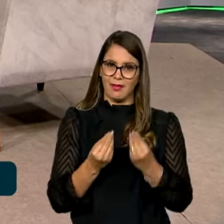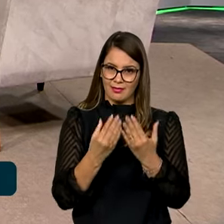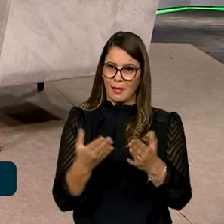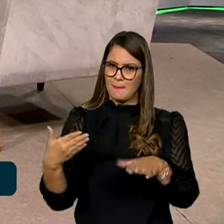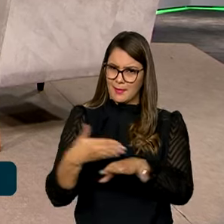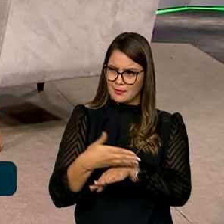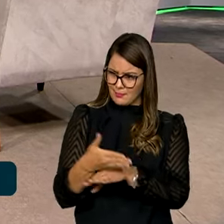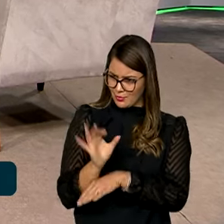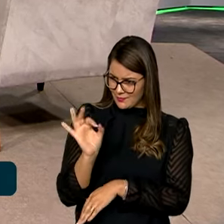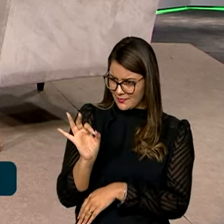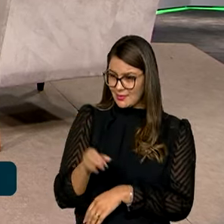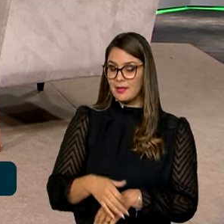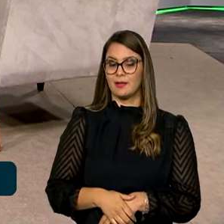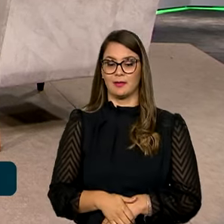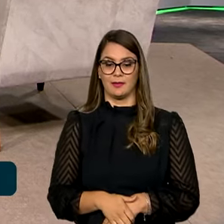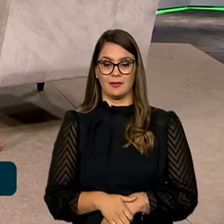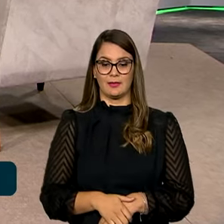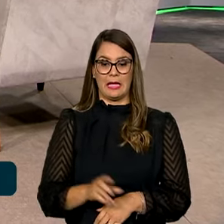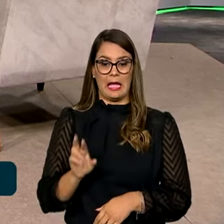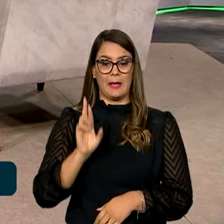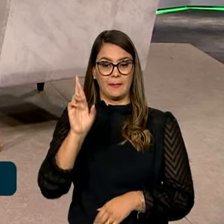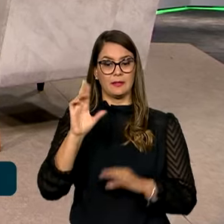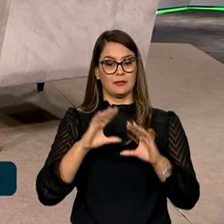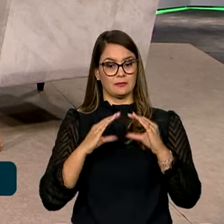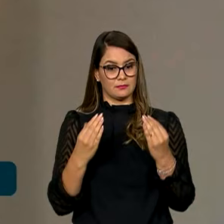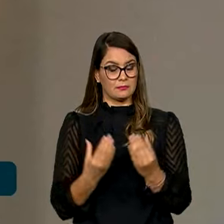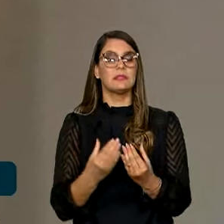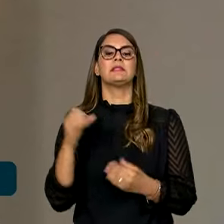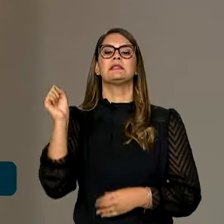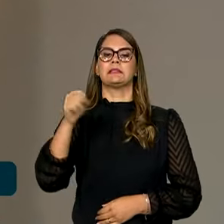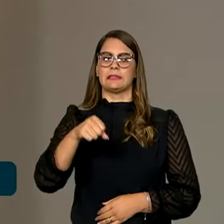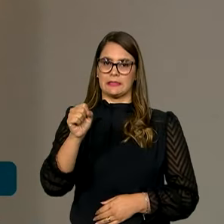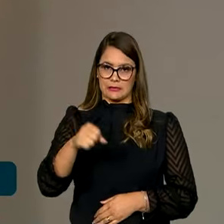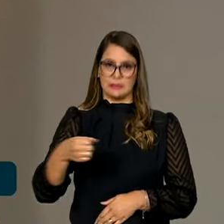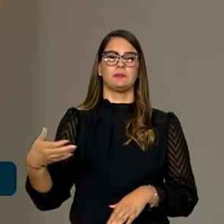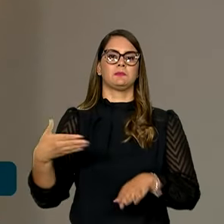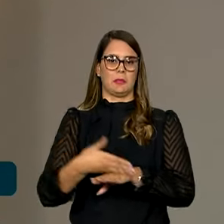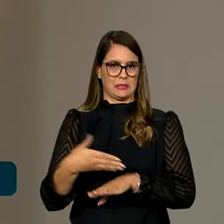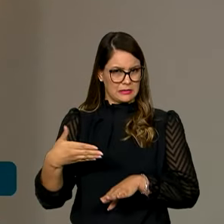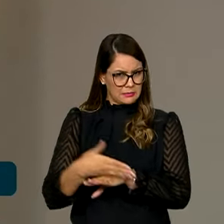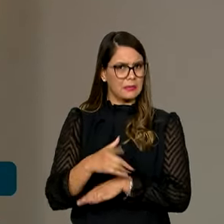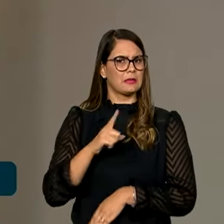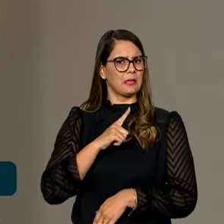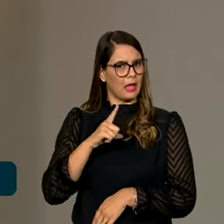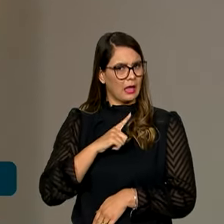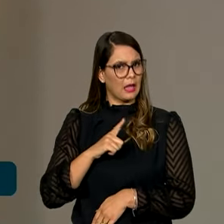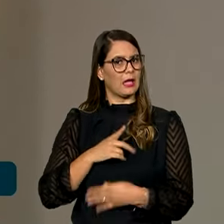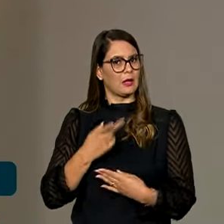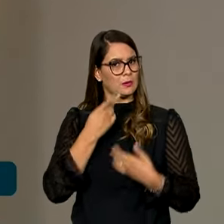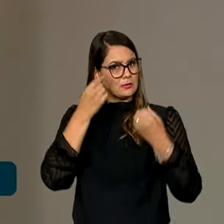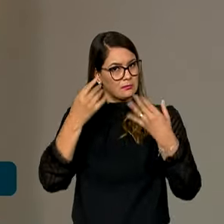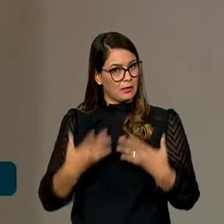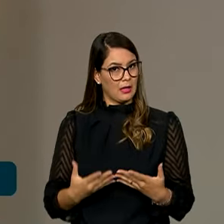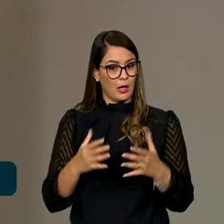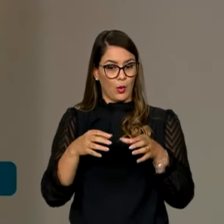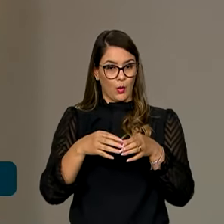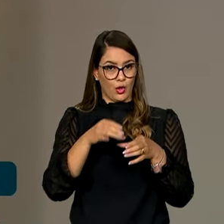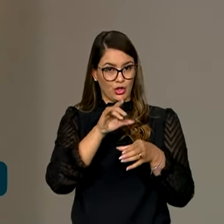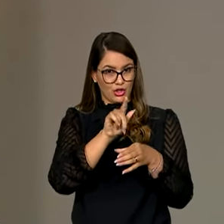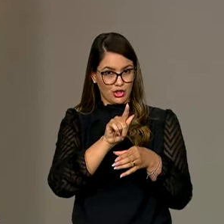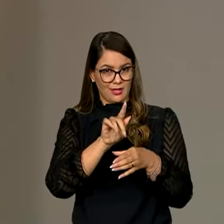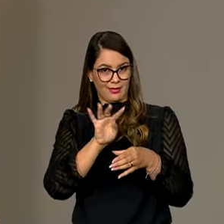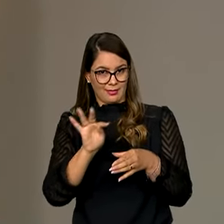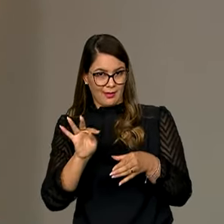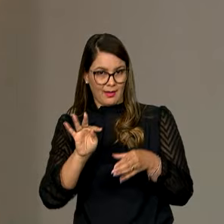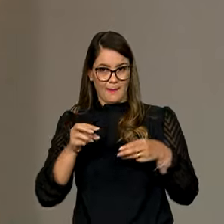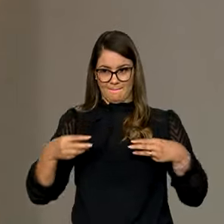participativa com os representantes das comunidades. É, sobretudo, de forma participativa. Como eu falei, o GT Interministerial, que